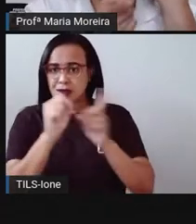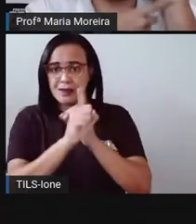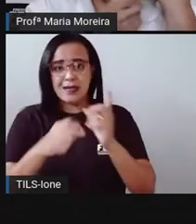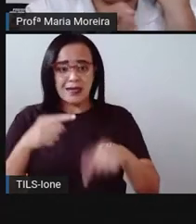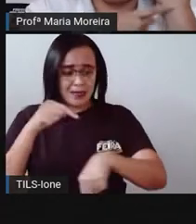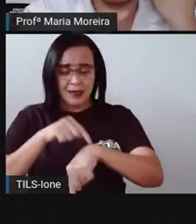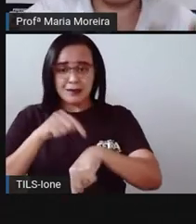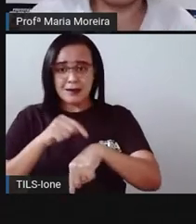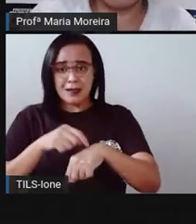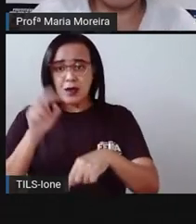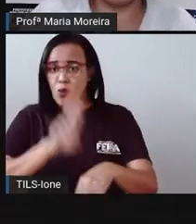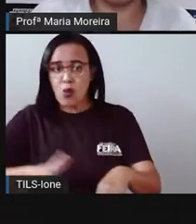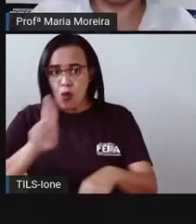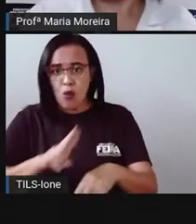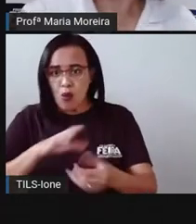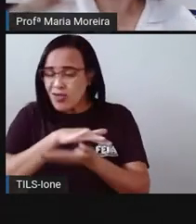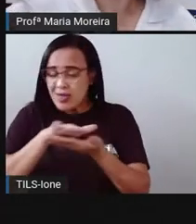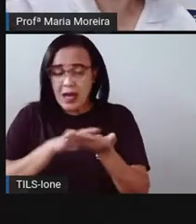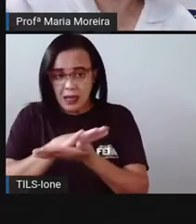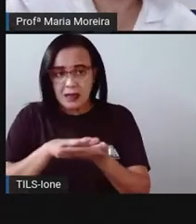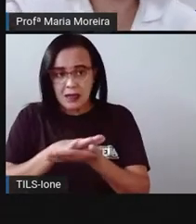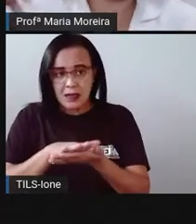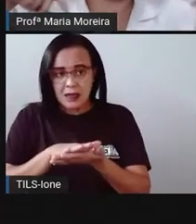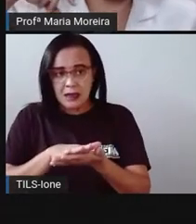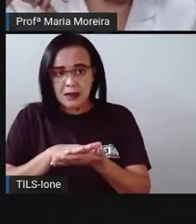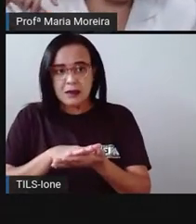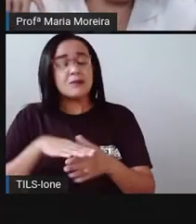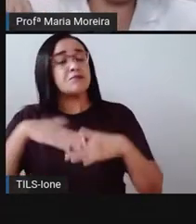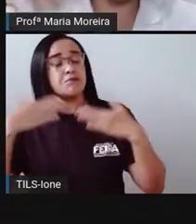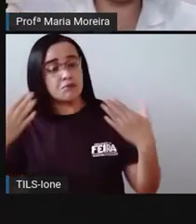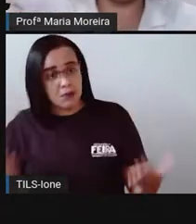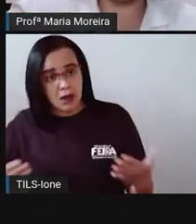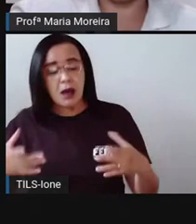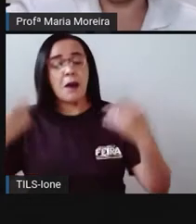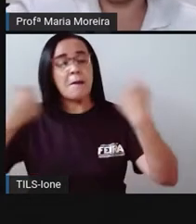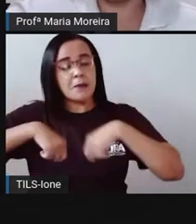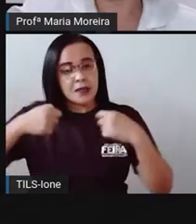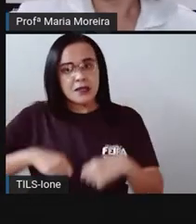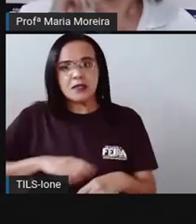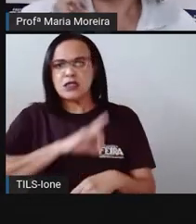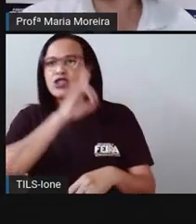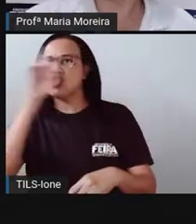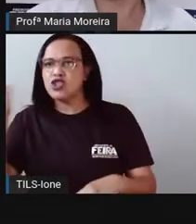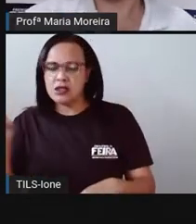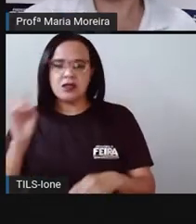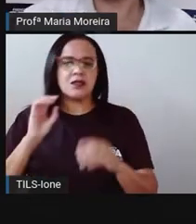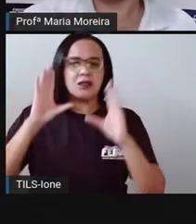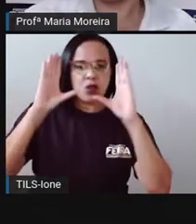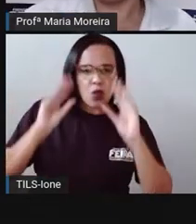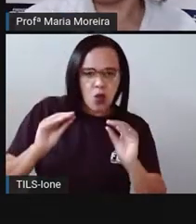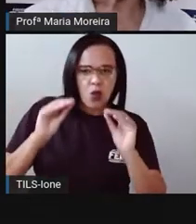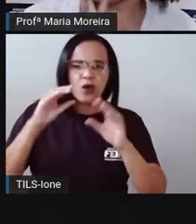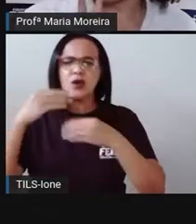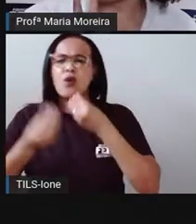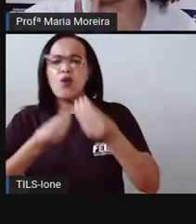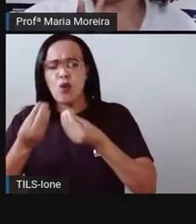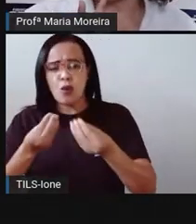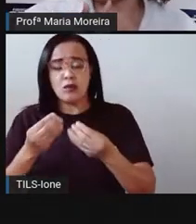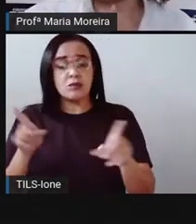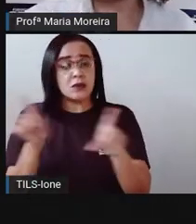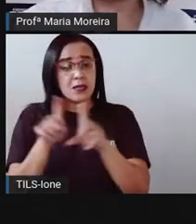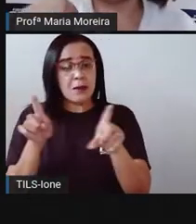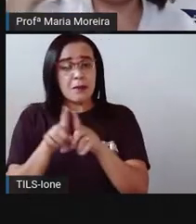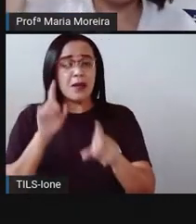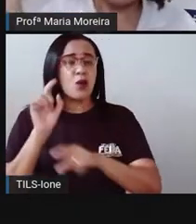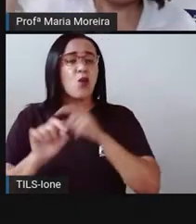que não utilize o relógio como a gente usa, mas o mediu, a quantidade de dias, a quantidade de noites. Inclusive, eu acredito que você já deve ter assistido